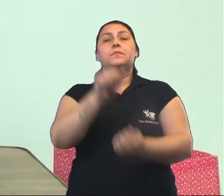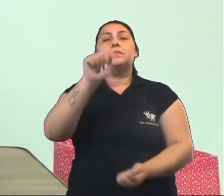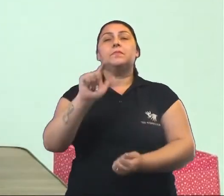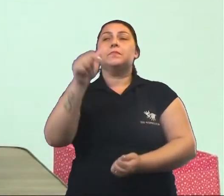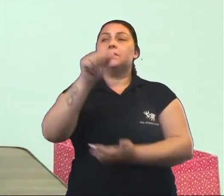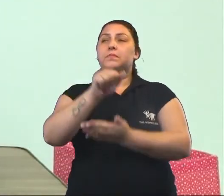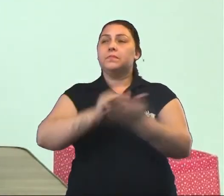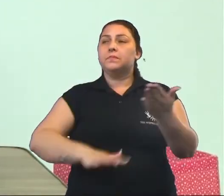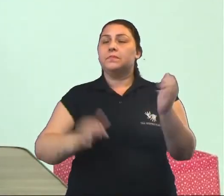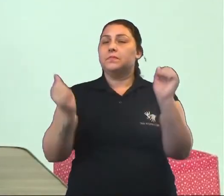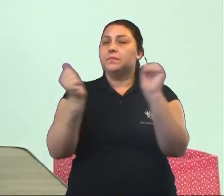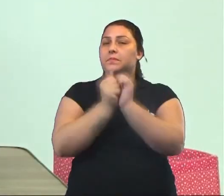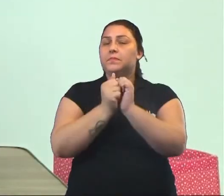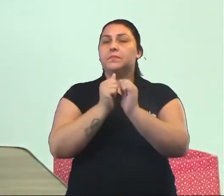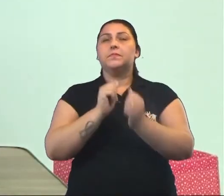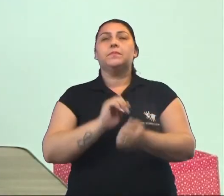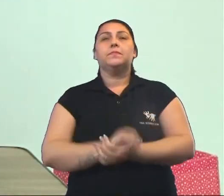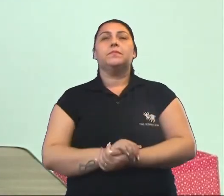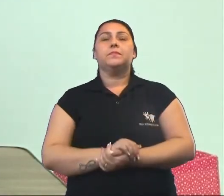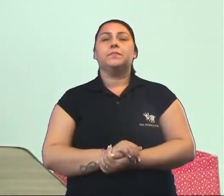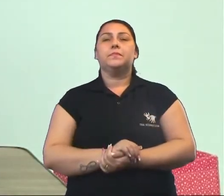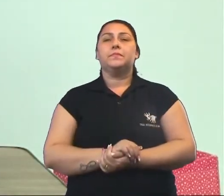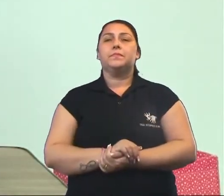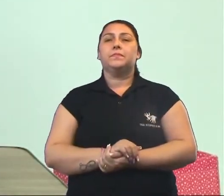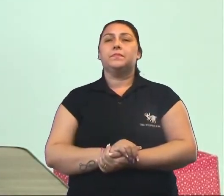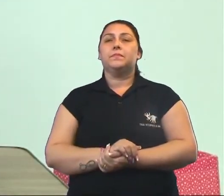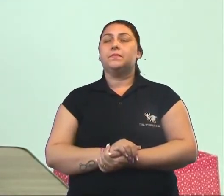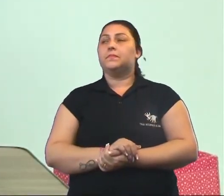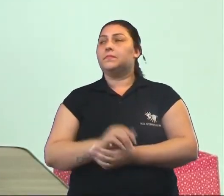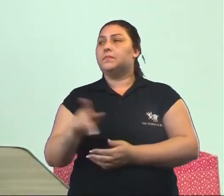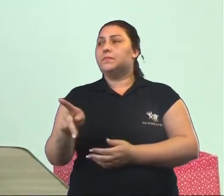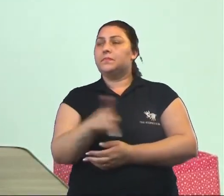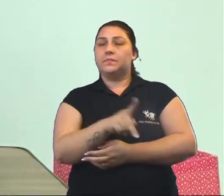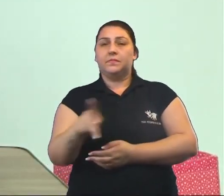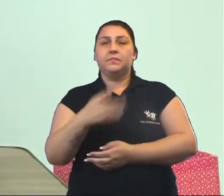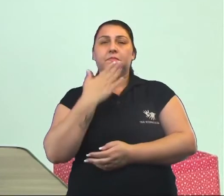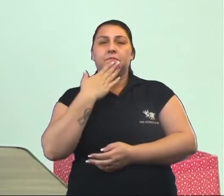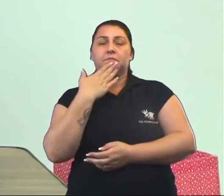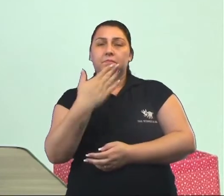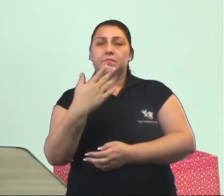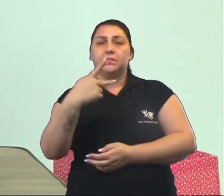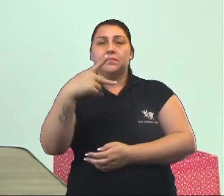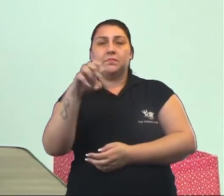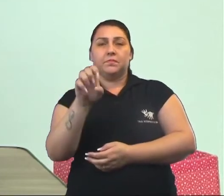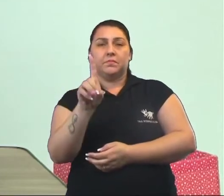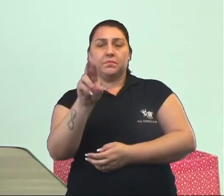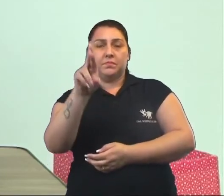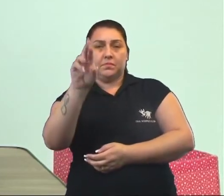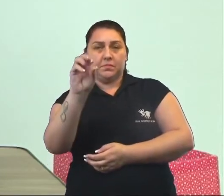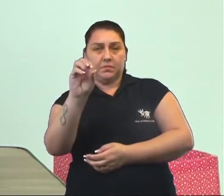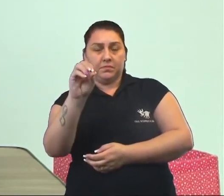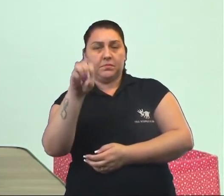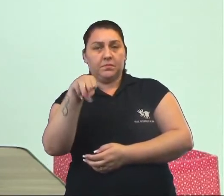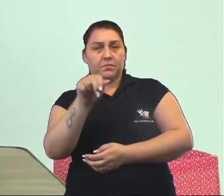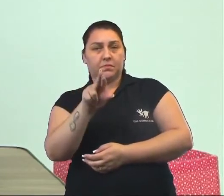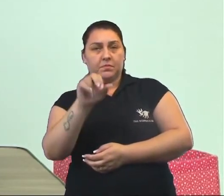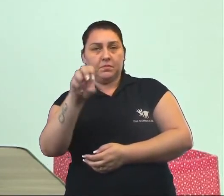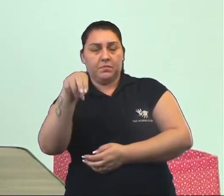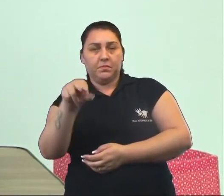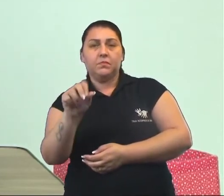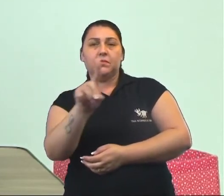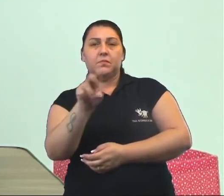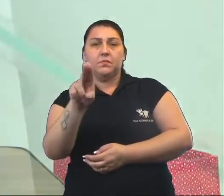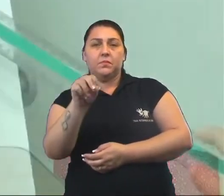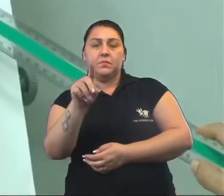próxima atividade. Vamos juntos comigo. A professora pediu a Pedro, Marina e Dudu que